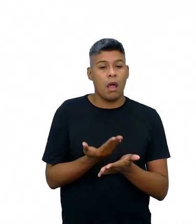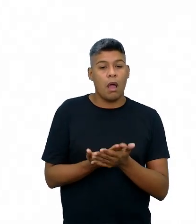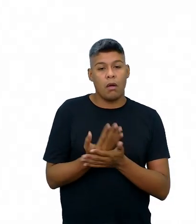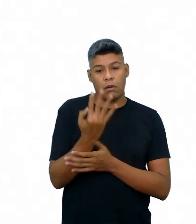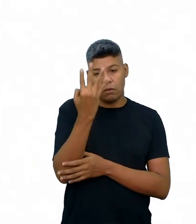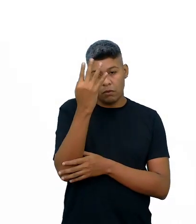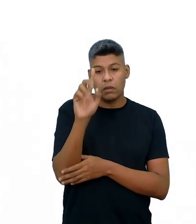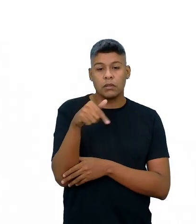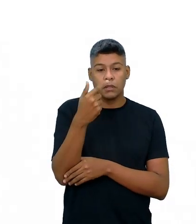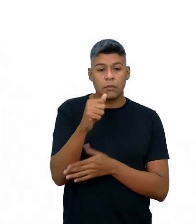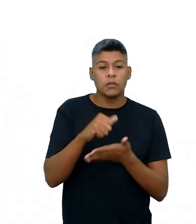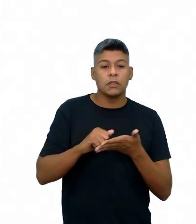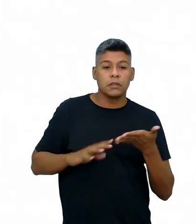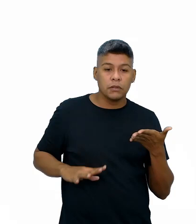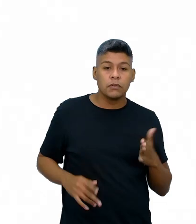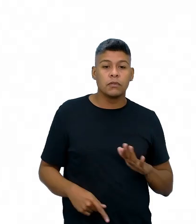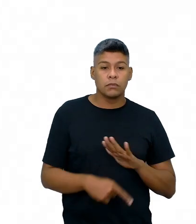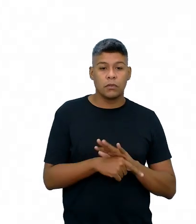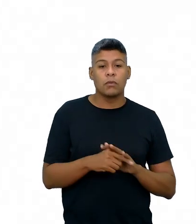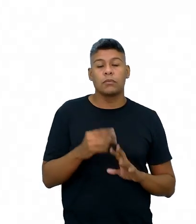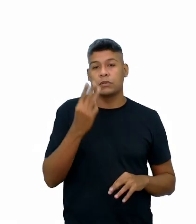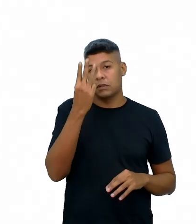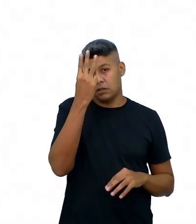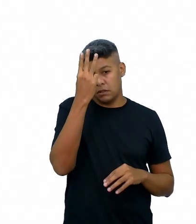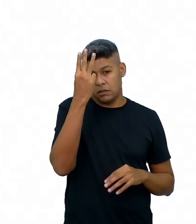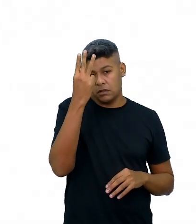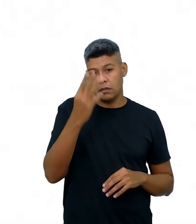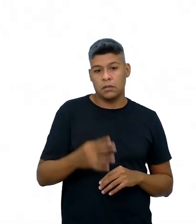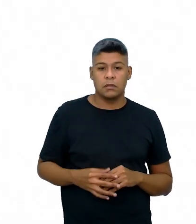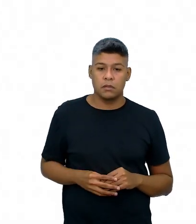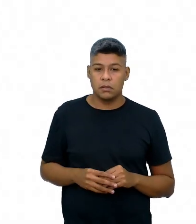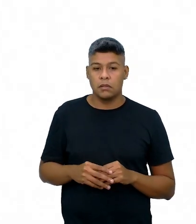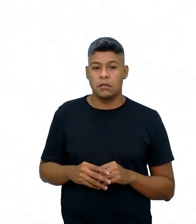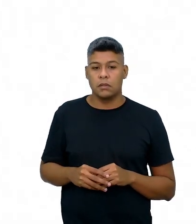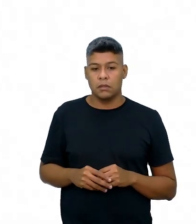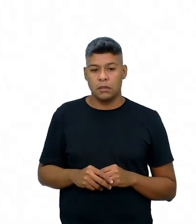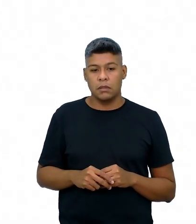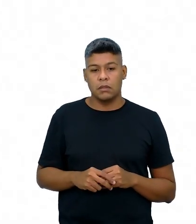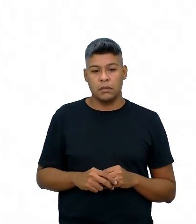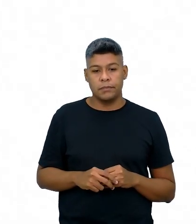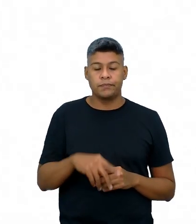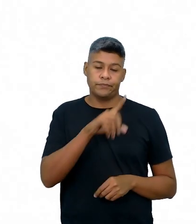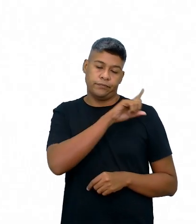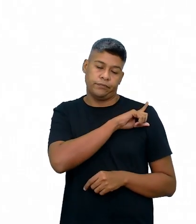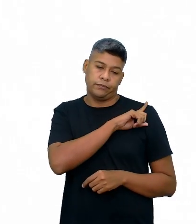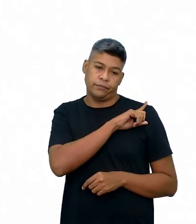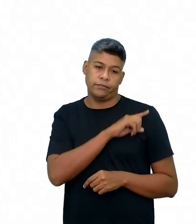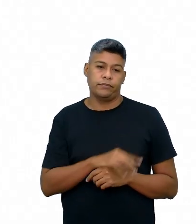e na sequência de atividades 3 que é para a primeira série.